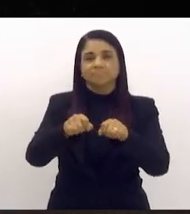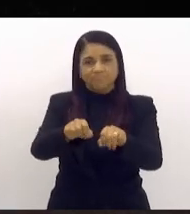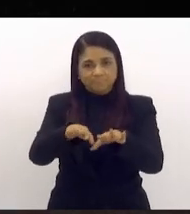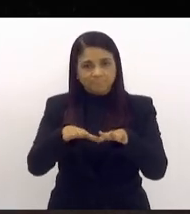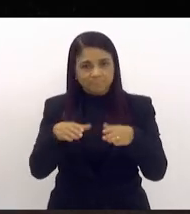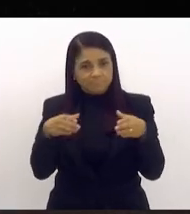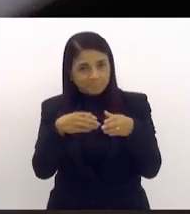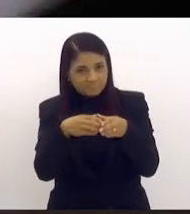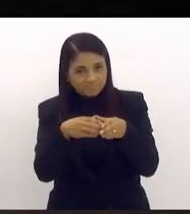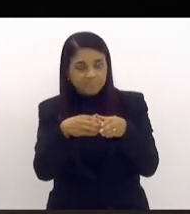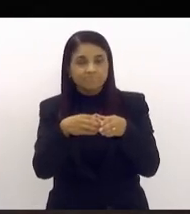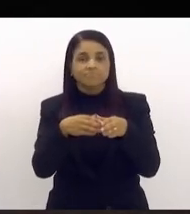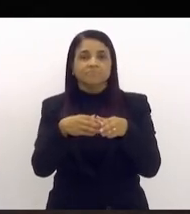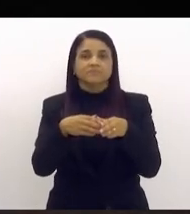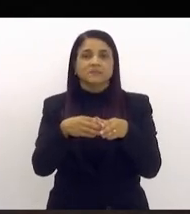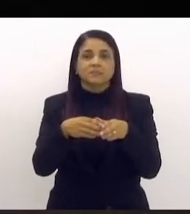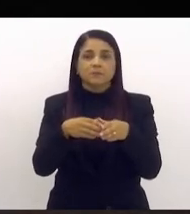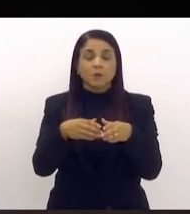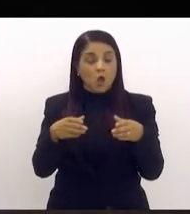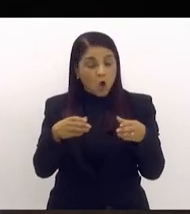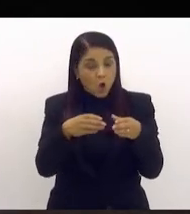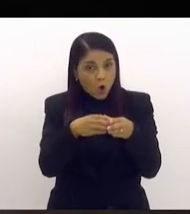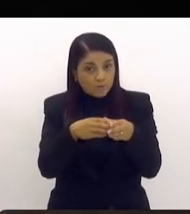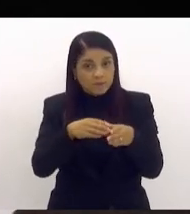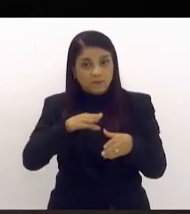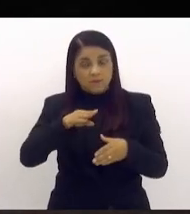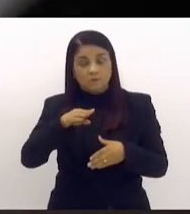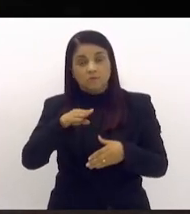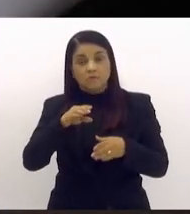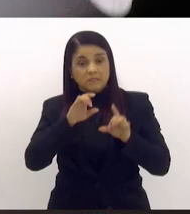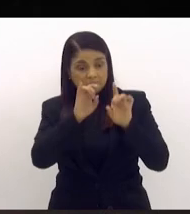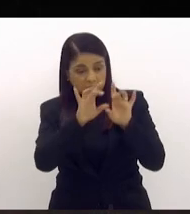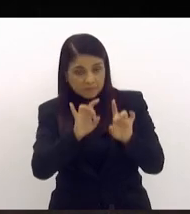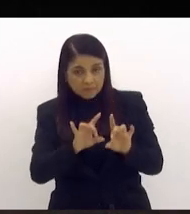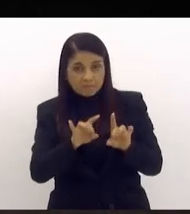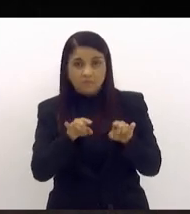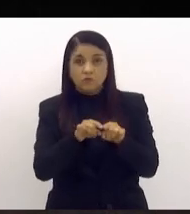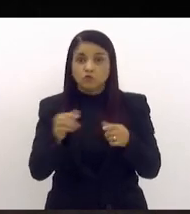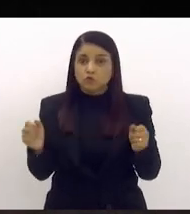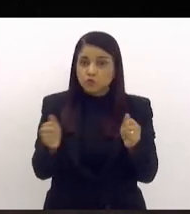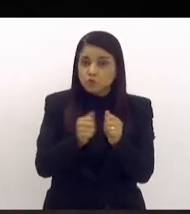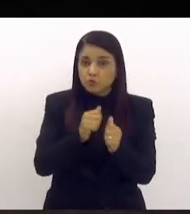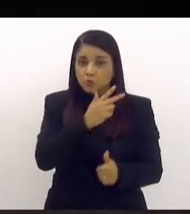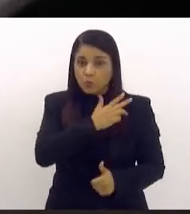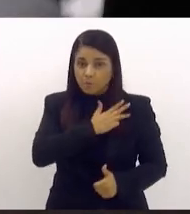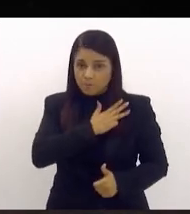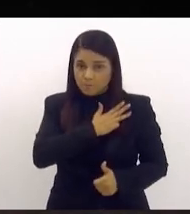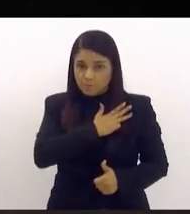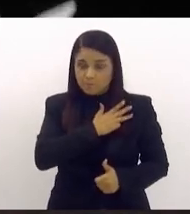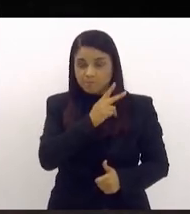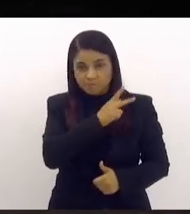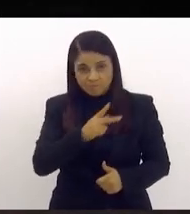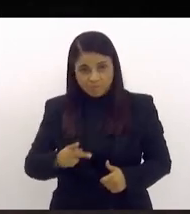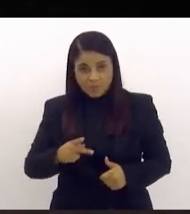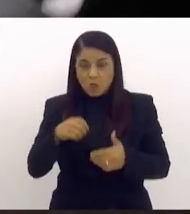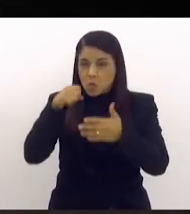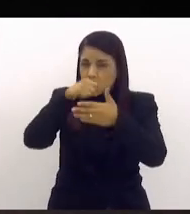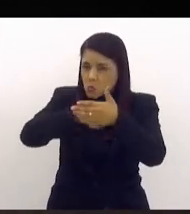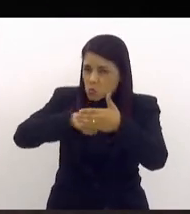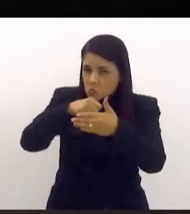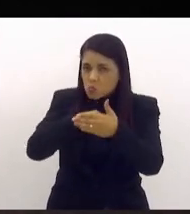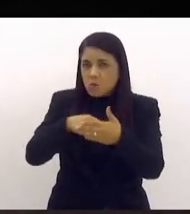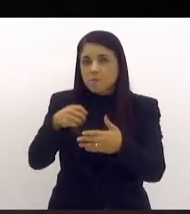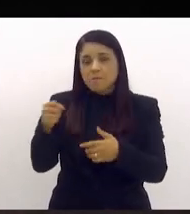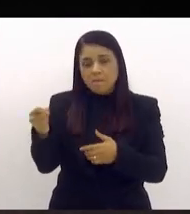sequência a nossa comissão especial e vamos junto com o nosso presidente Lula lutar muito para